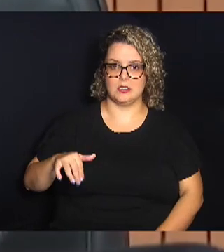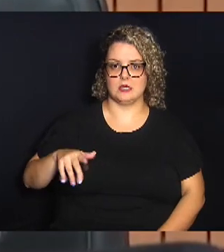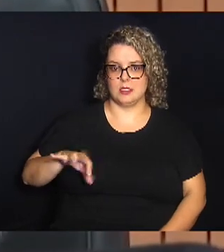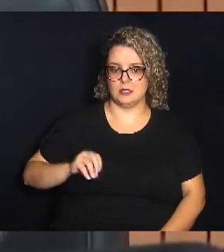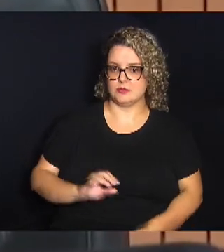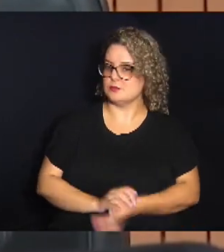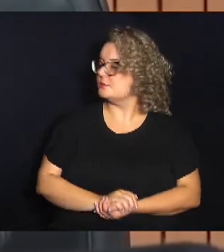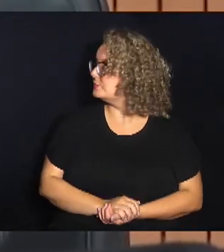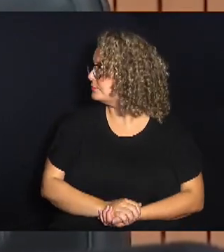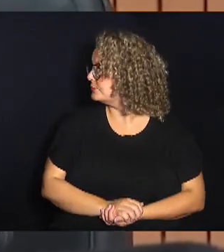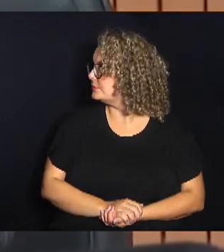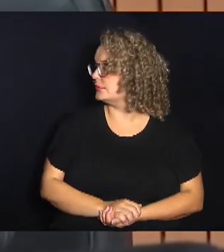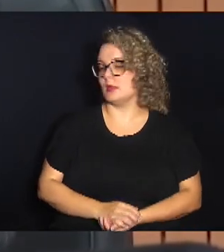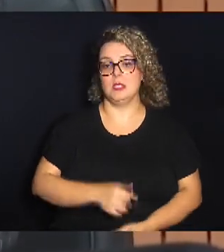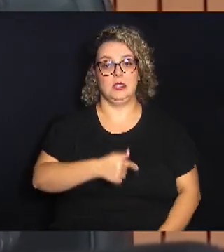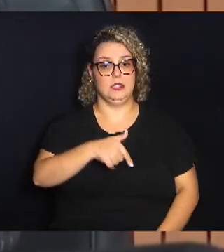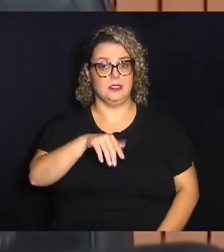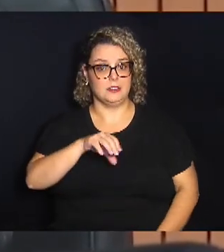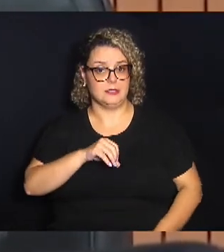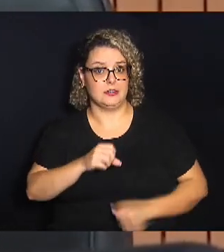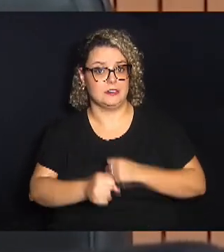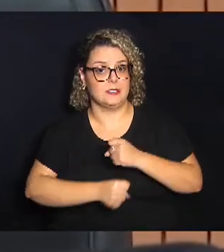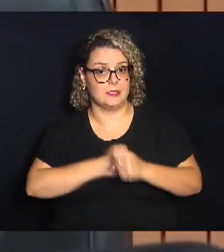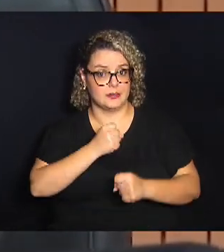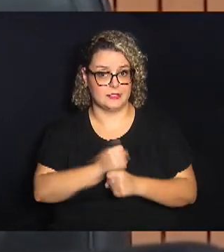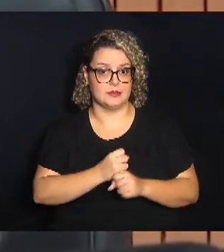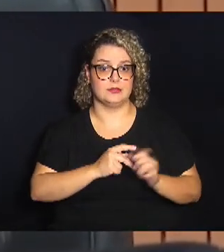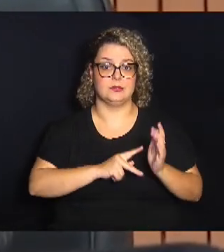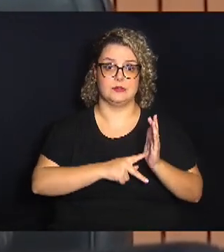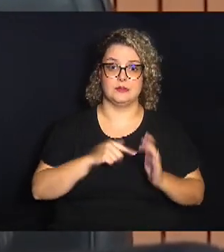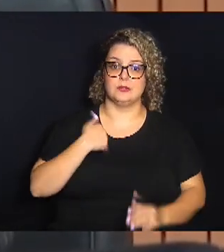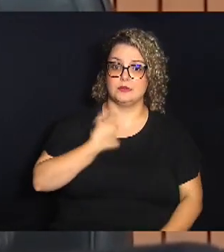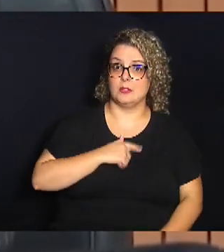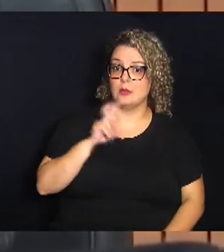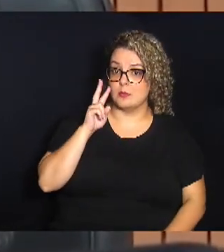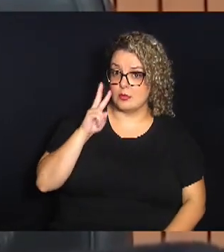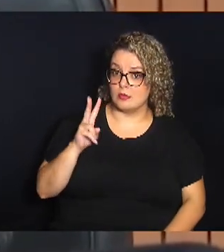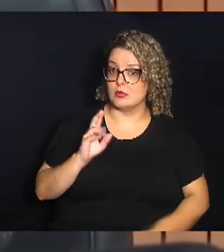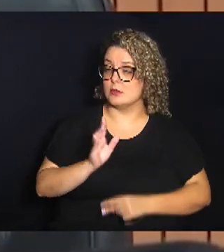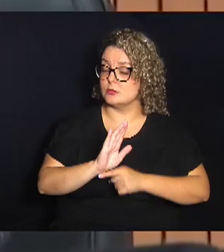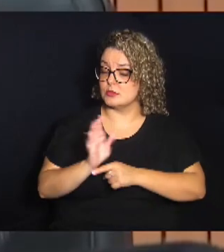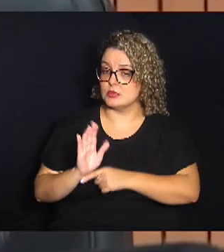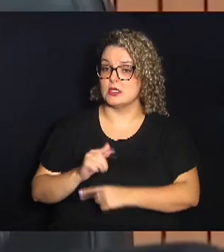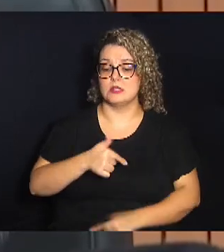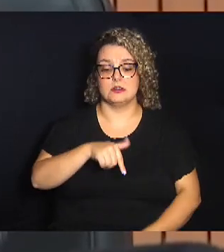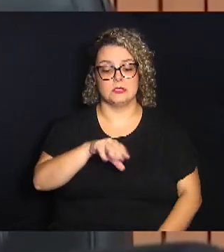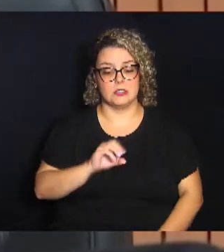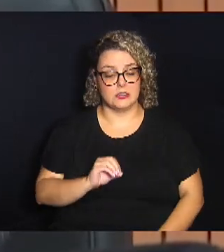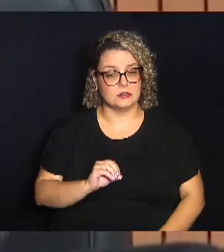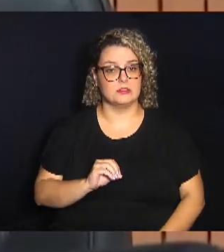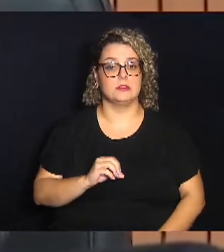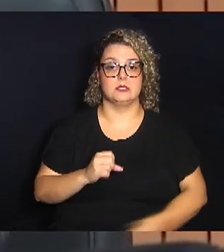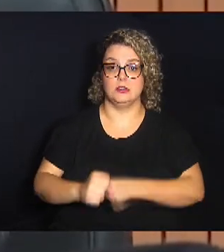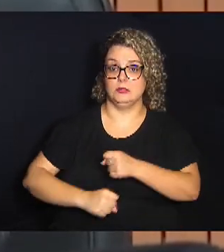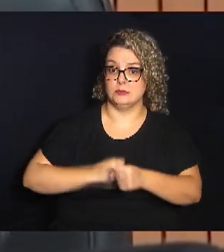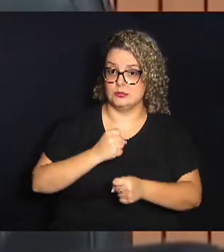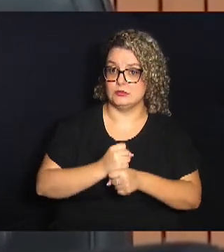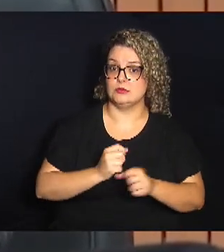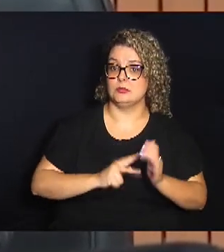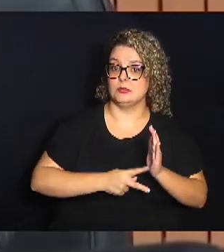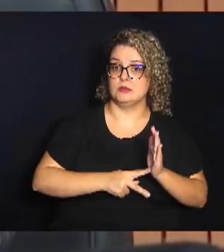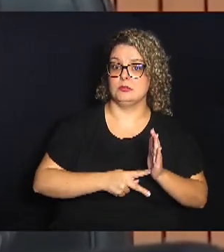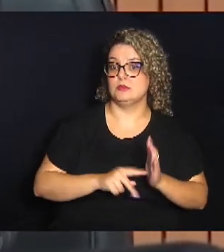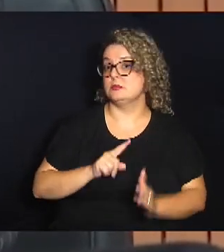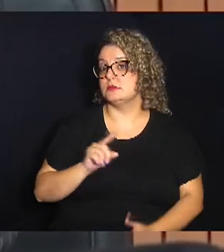70 anos de história do nosso sindicato, como nós vimos no vídeo, é um 70 anos de um sindicato que não